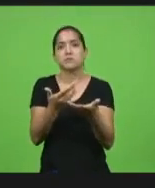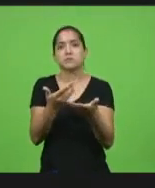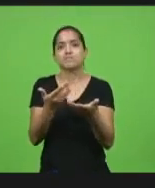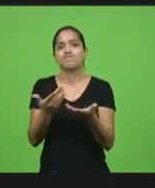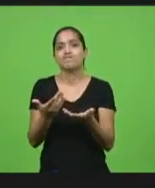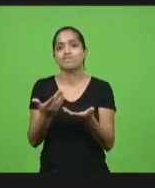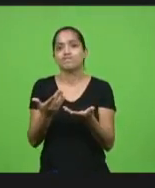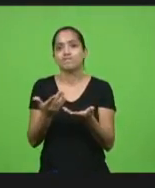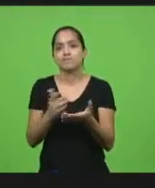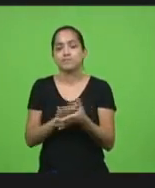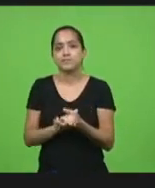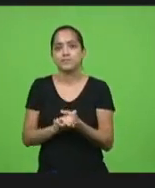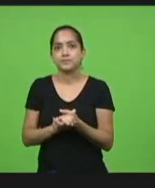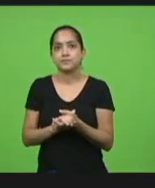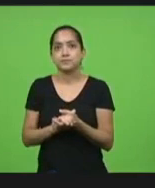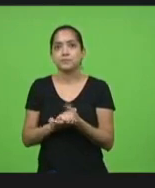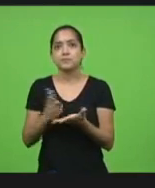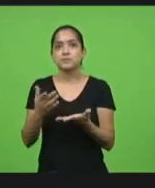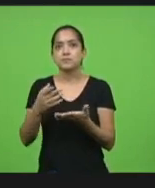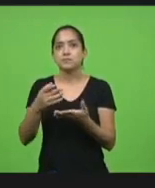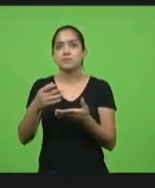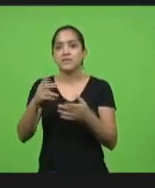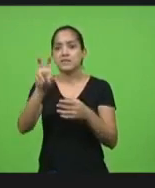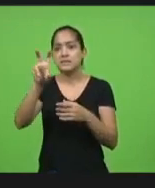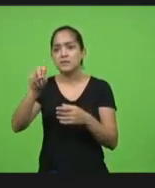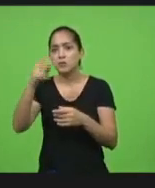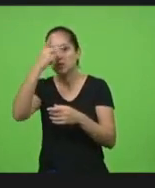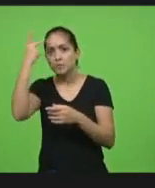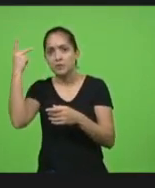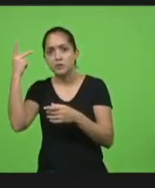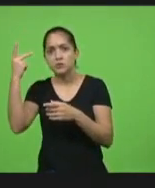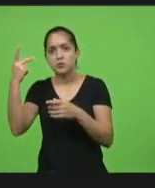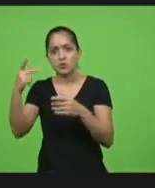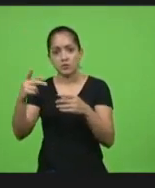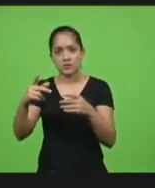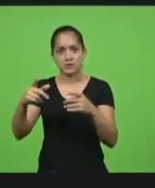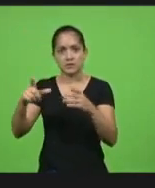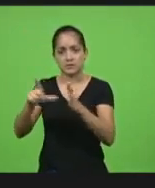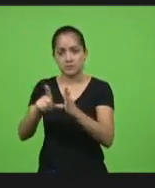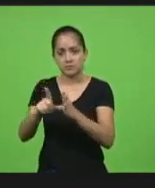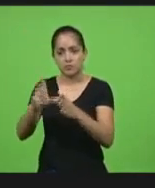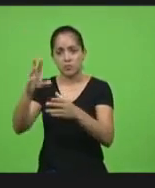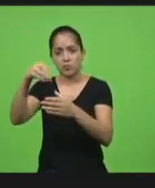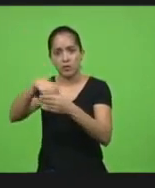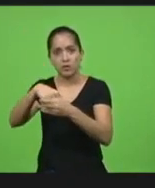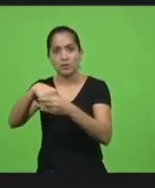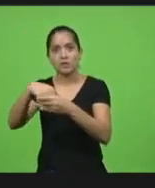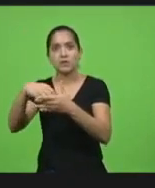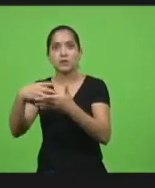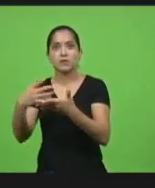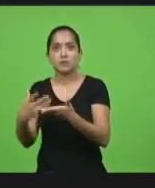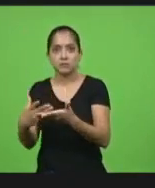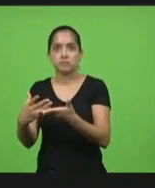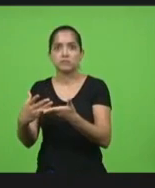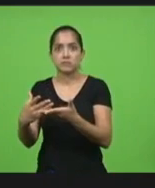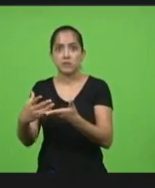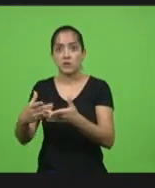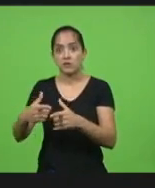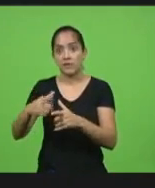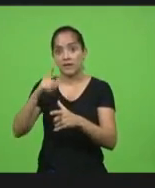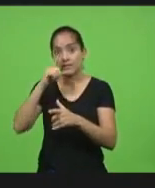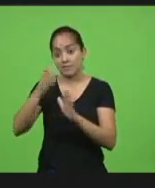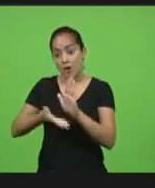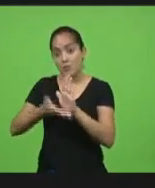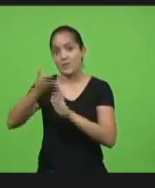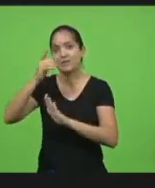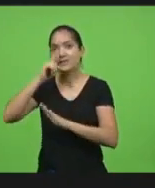disso se você pegar e colocar 50 pessoas numa lotérica que só vai funcionar num horário reduzido você vai aumentar o risco de contaminação